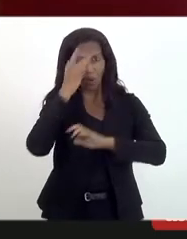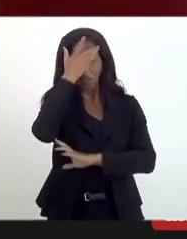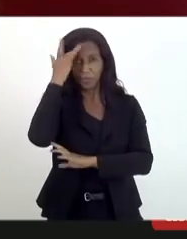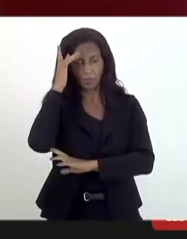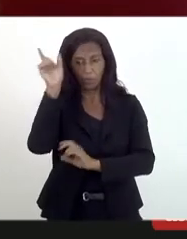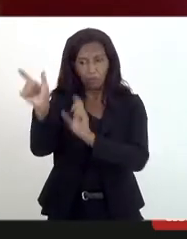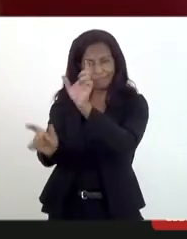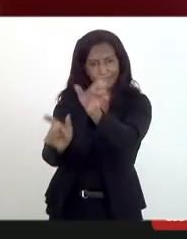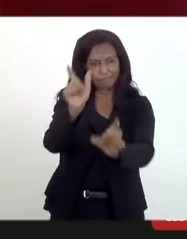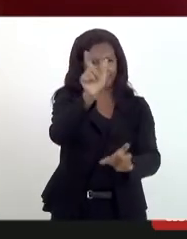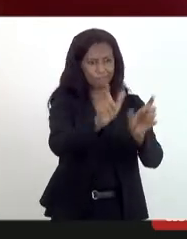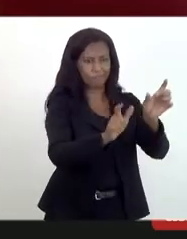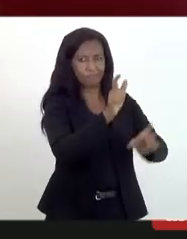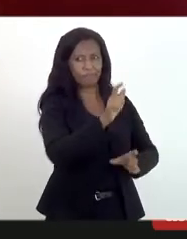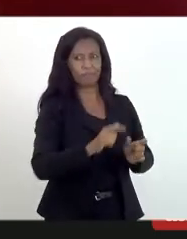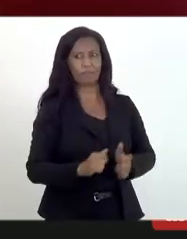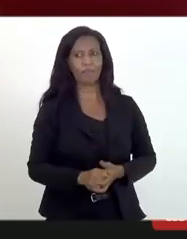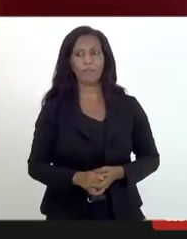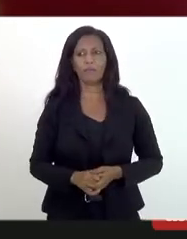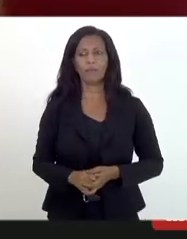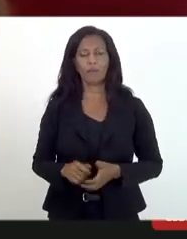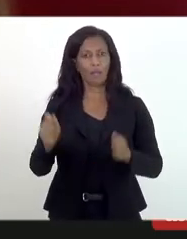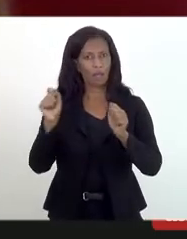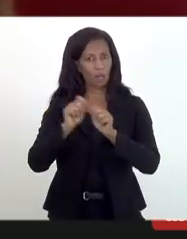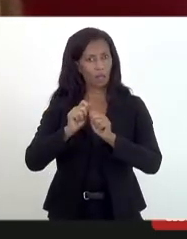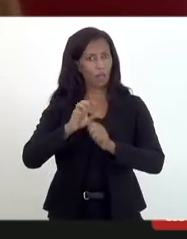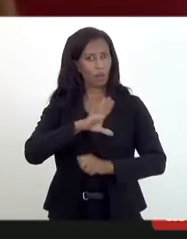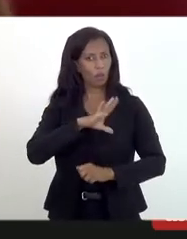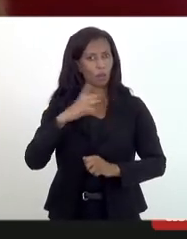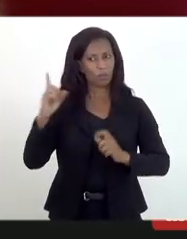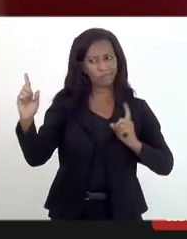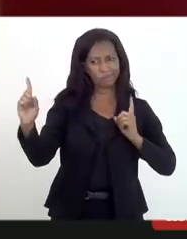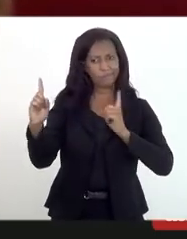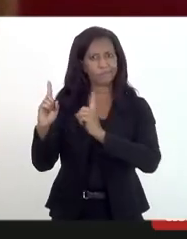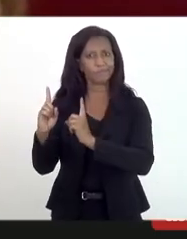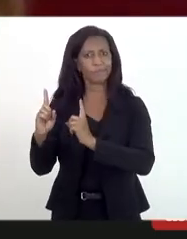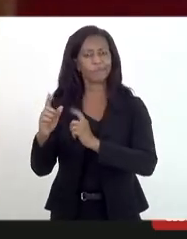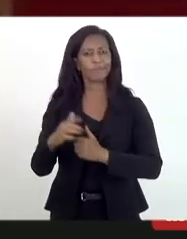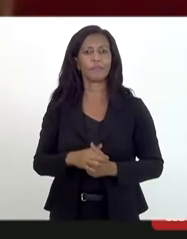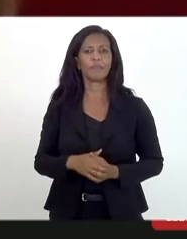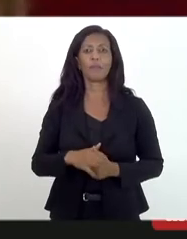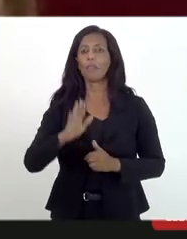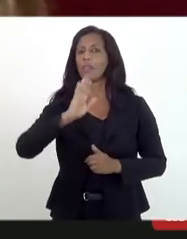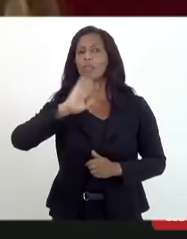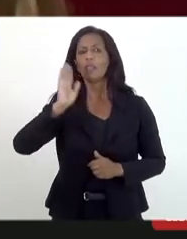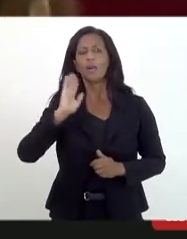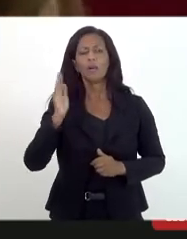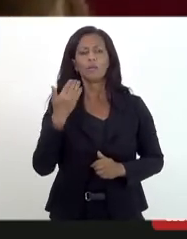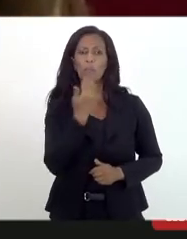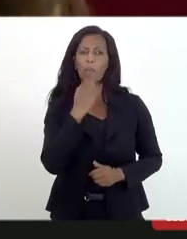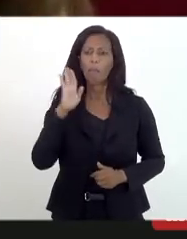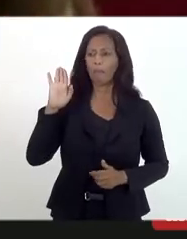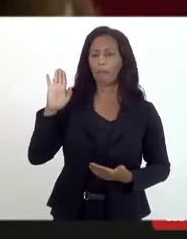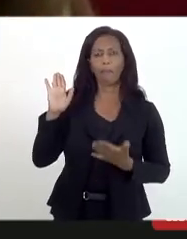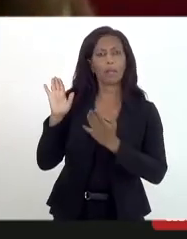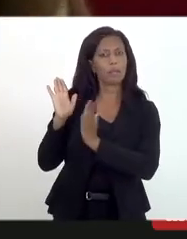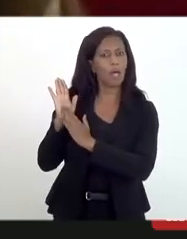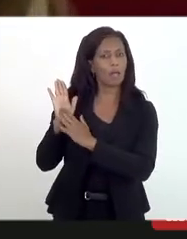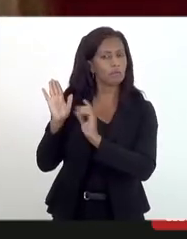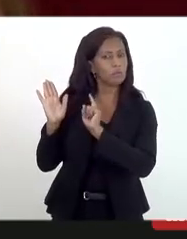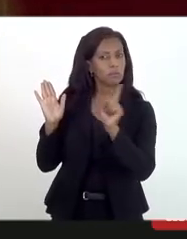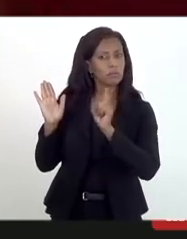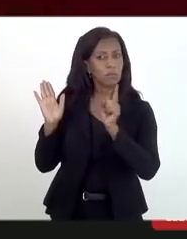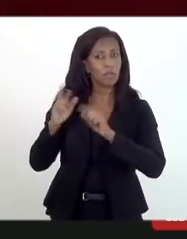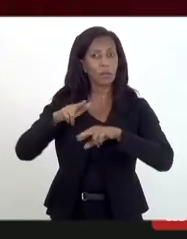possibilidade de fazer o devido enfrentamento como você está fazendo, não em razão do seu mandato, não, mas em razão também